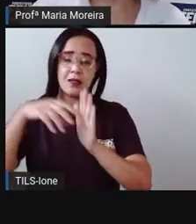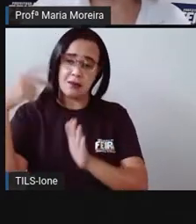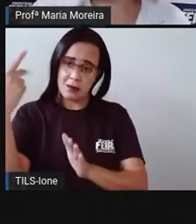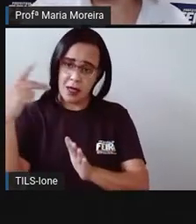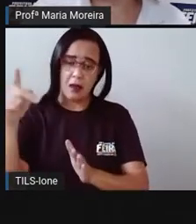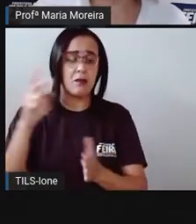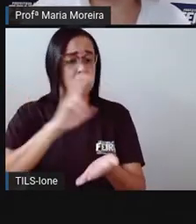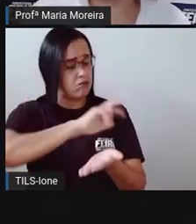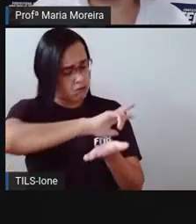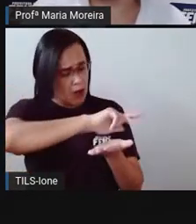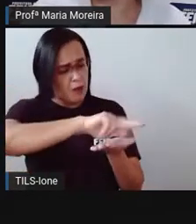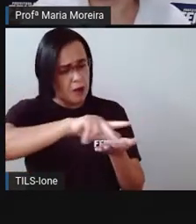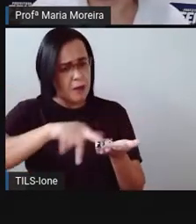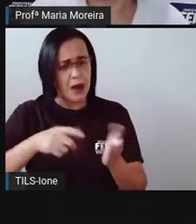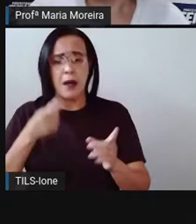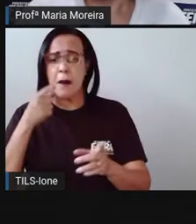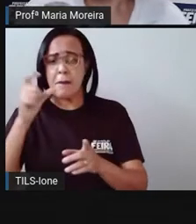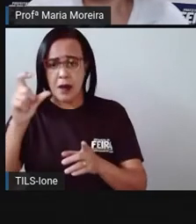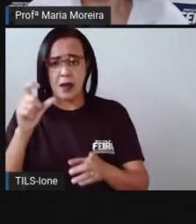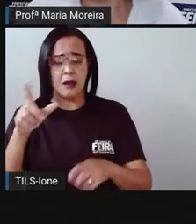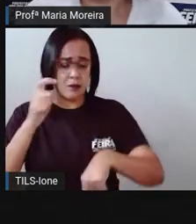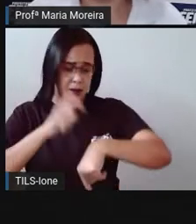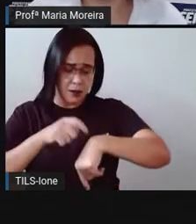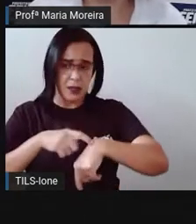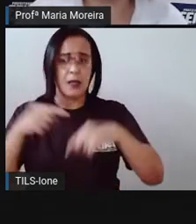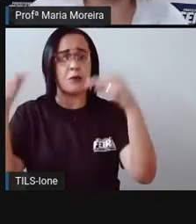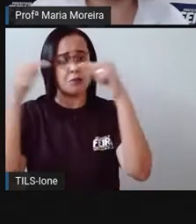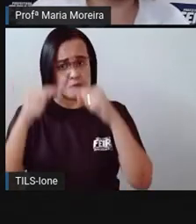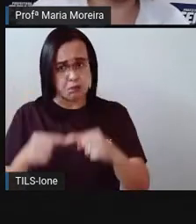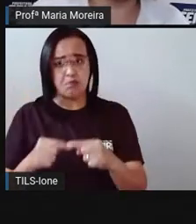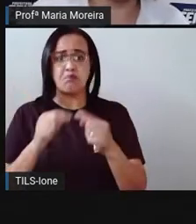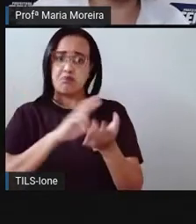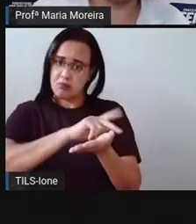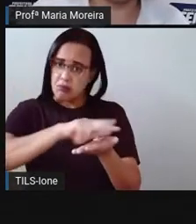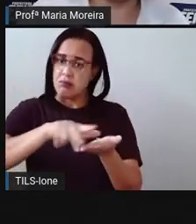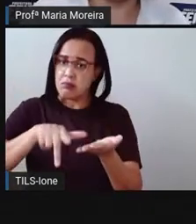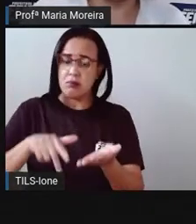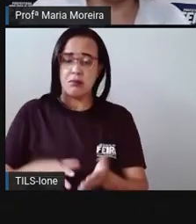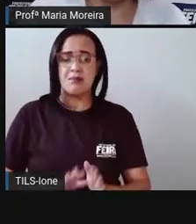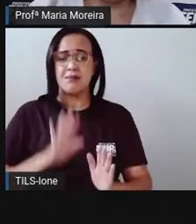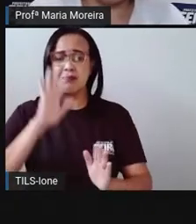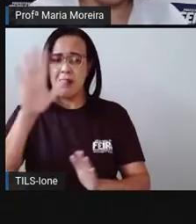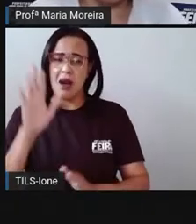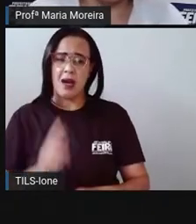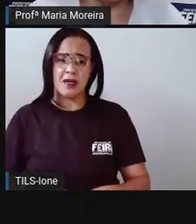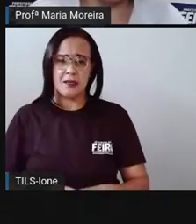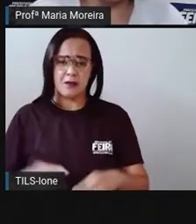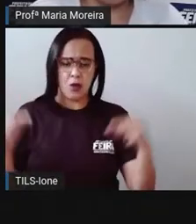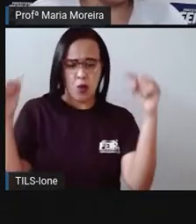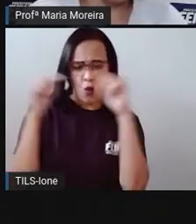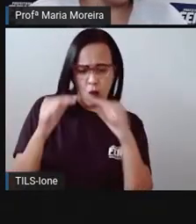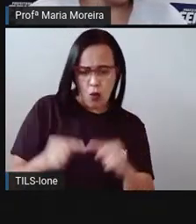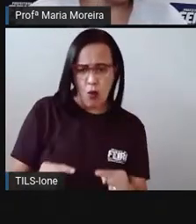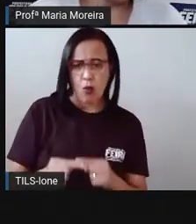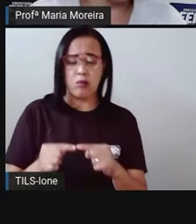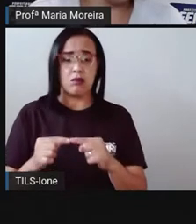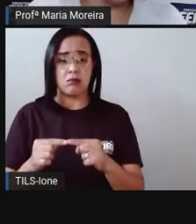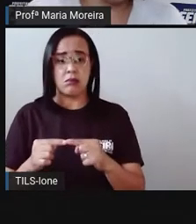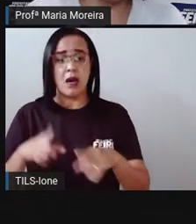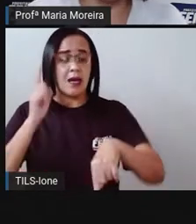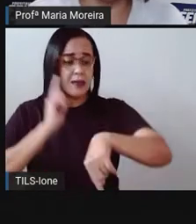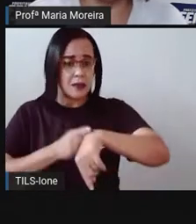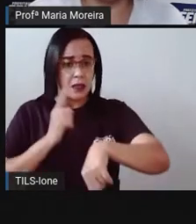mais, tenho mais uma perguntinha. Qual a relação que existe entre as palavras? Tempo, amanhã,